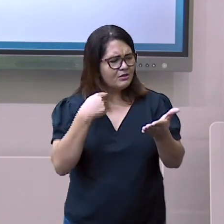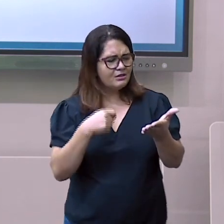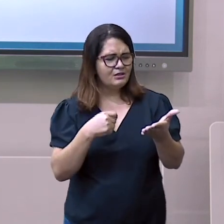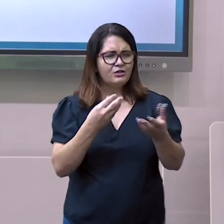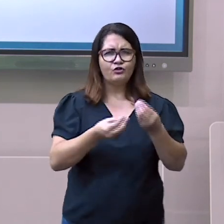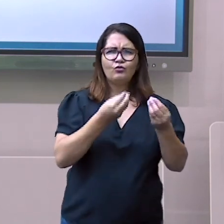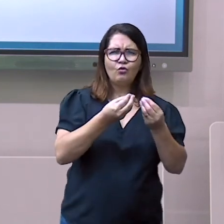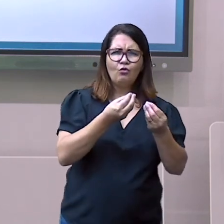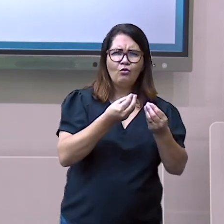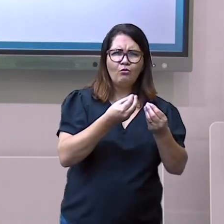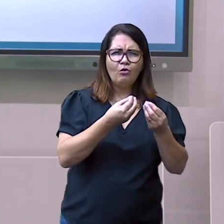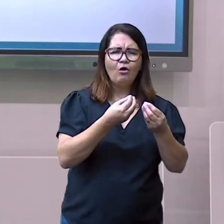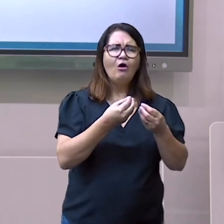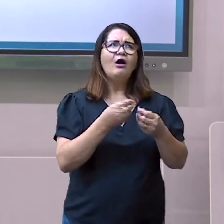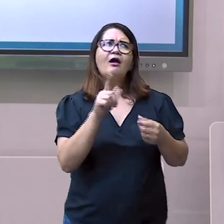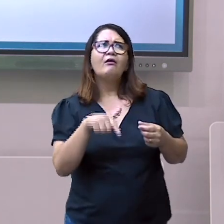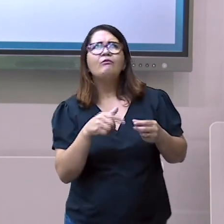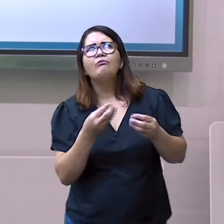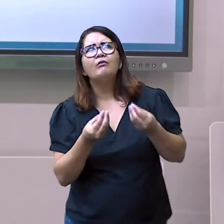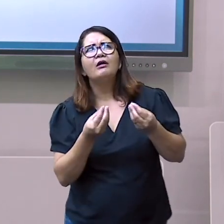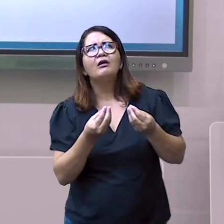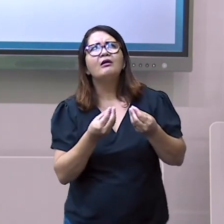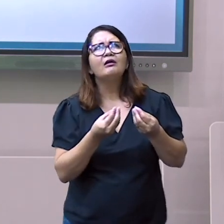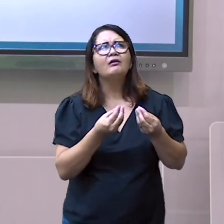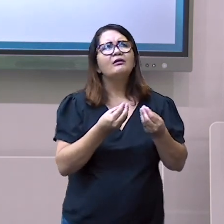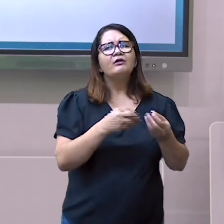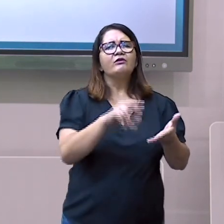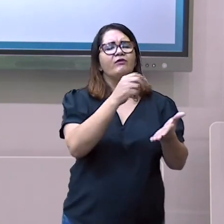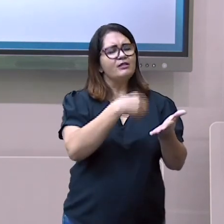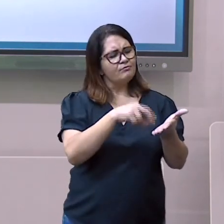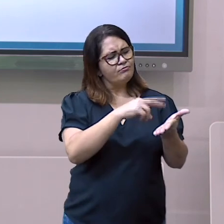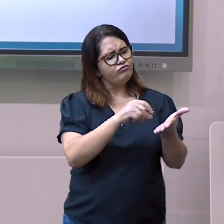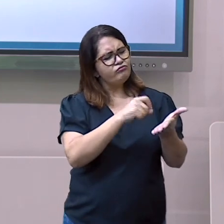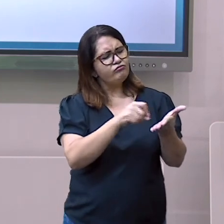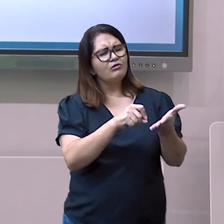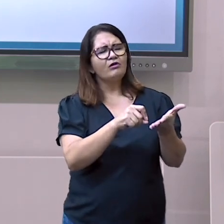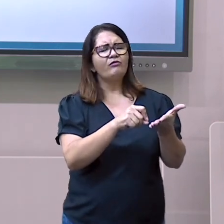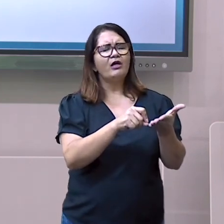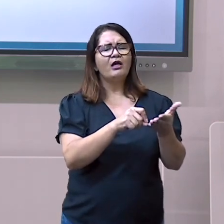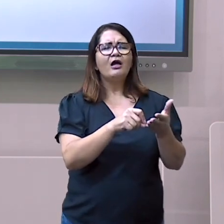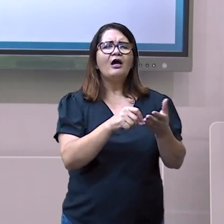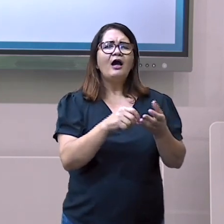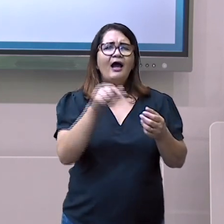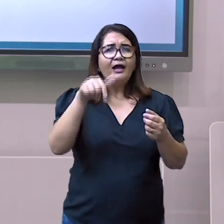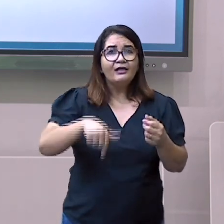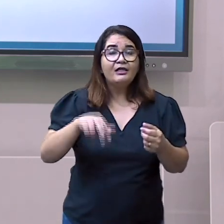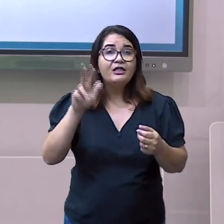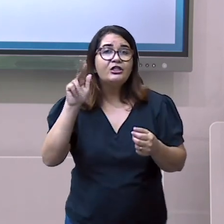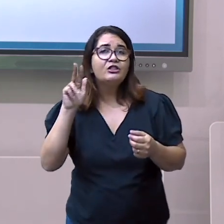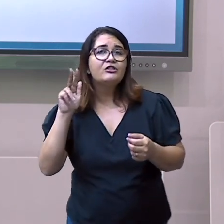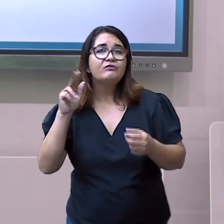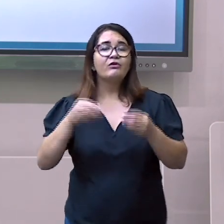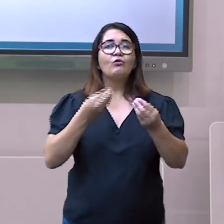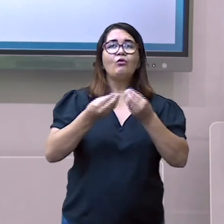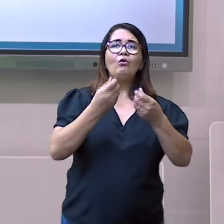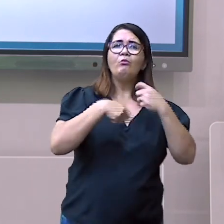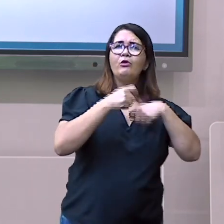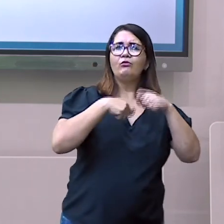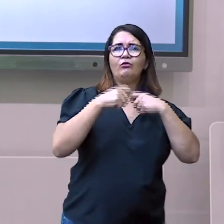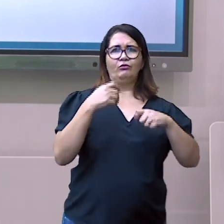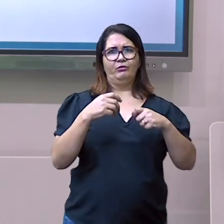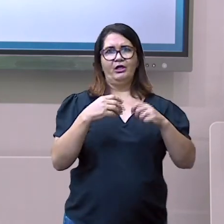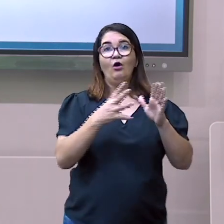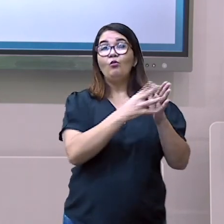economia, um breve relato, perdão, da economia da sua cidade. Como é o modelo de